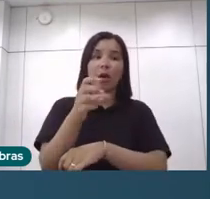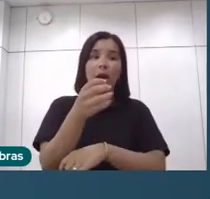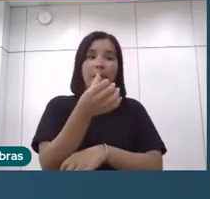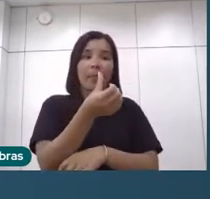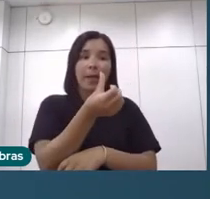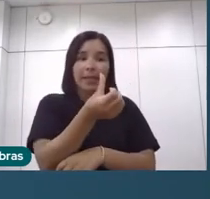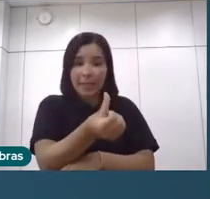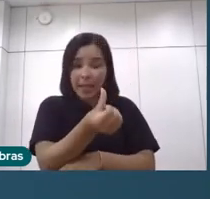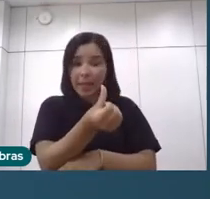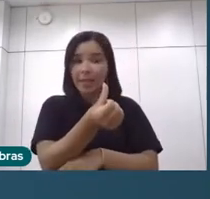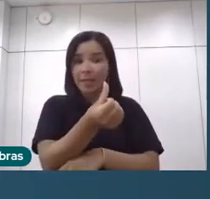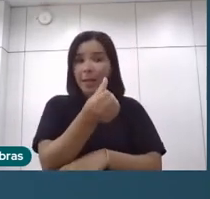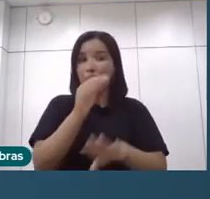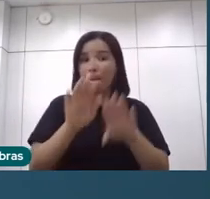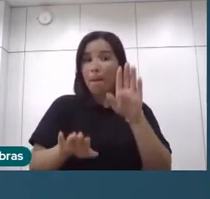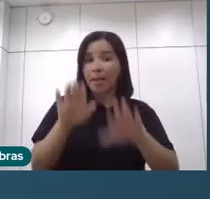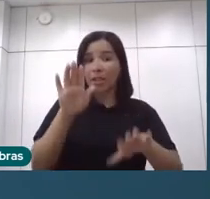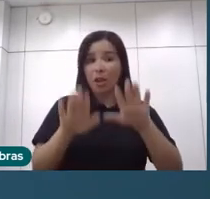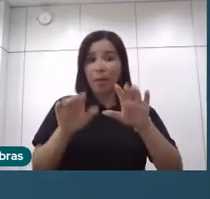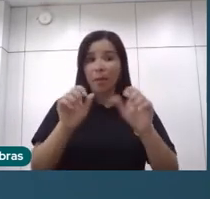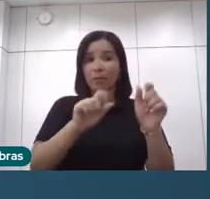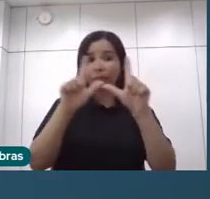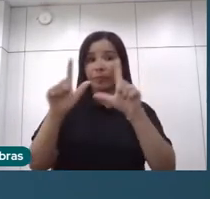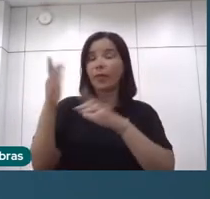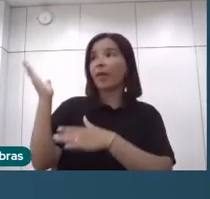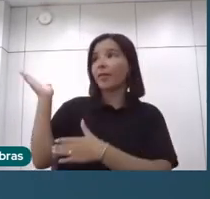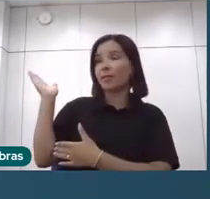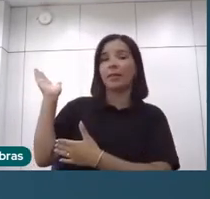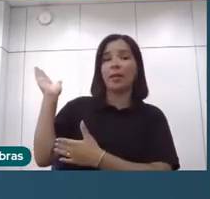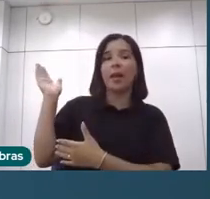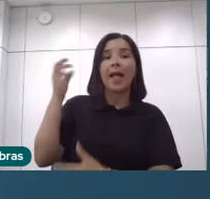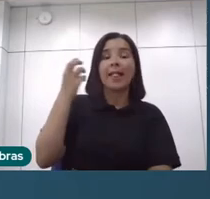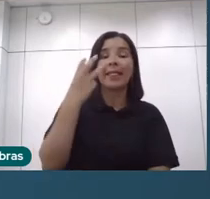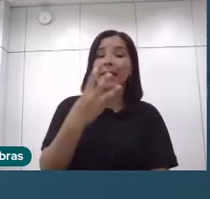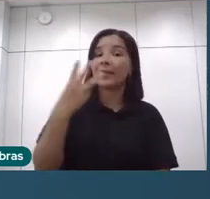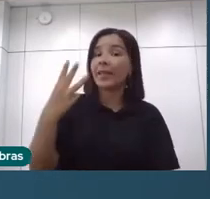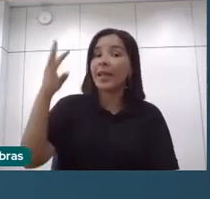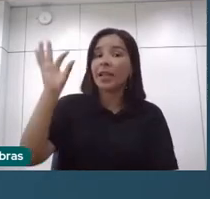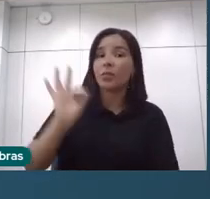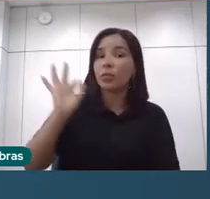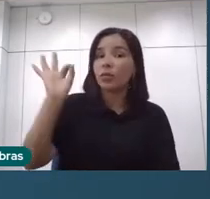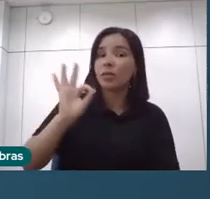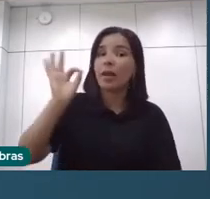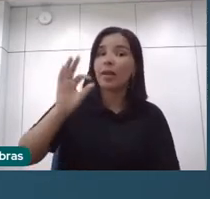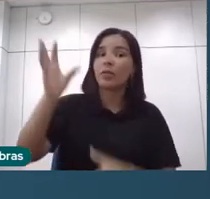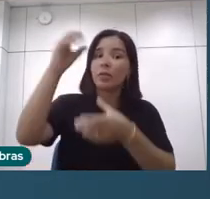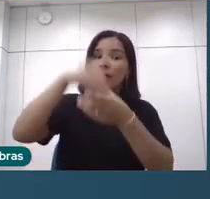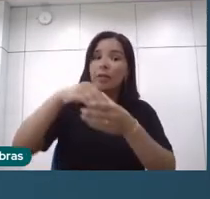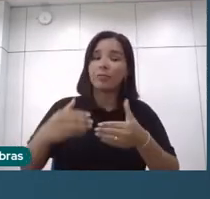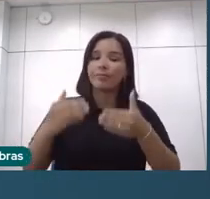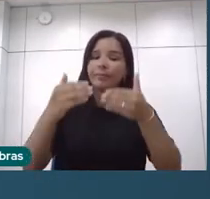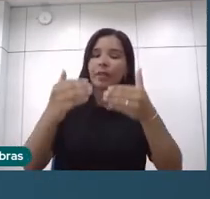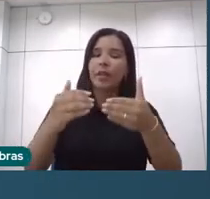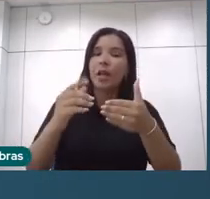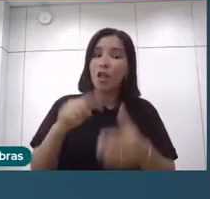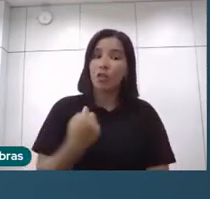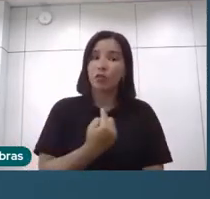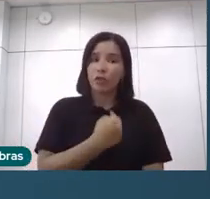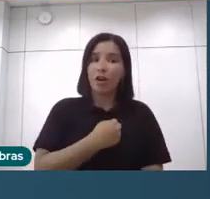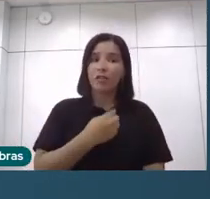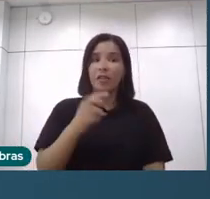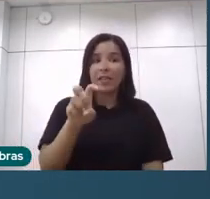torno aí, no slide anterior, cadê? 33%, no nosso ministério está 55%.